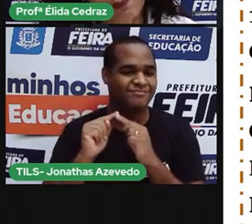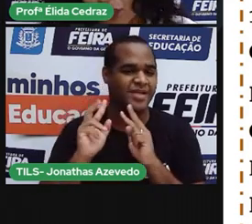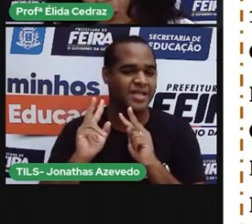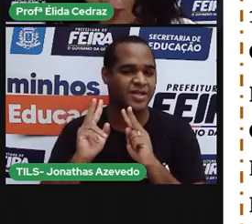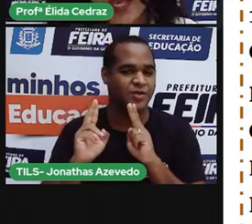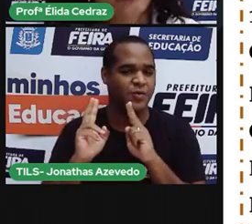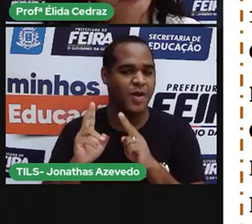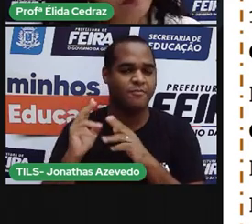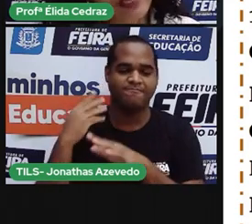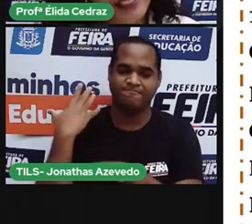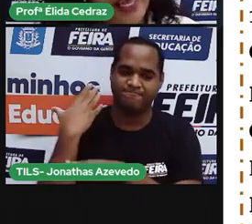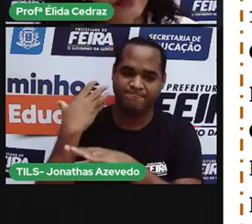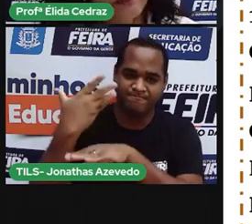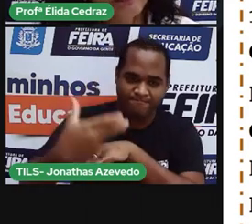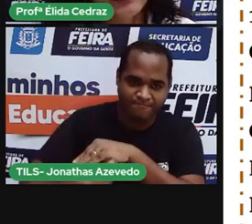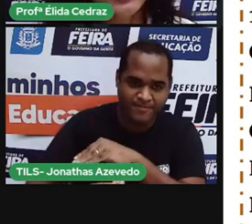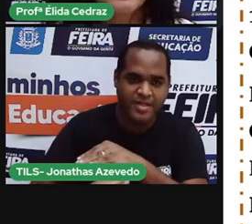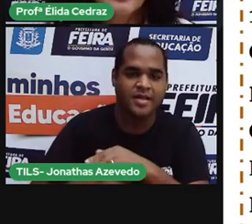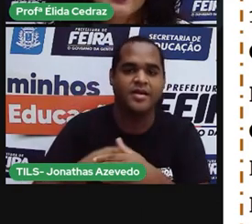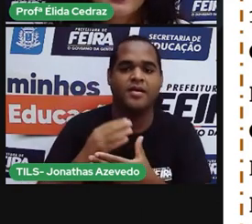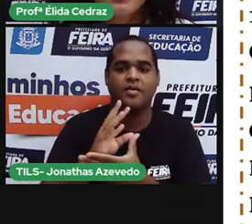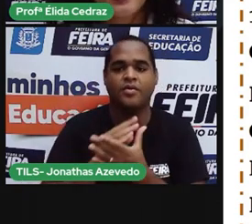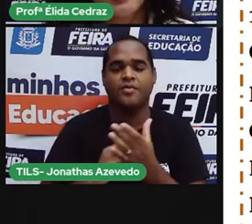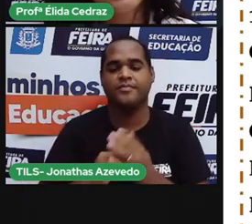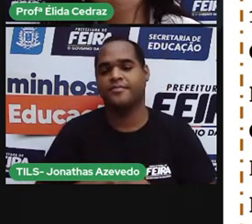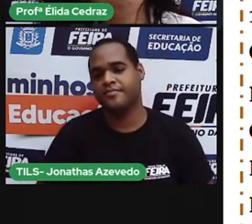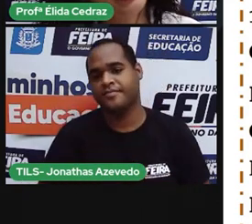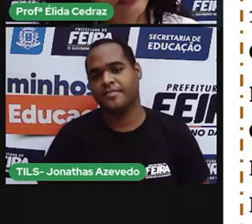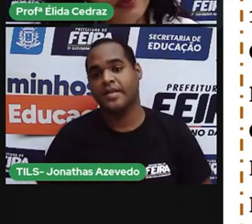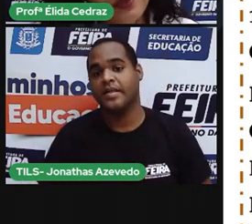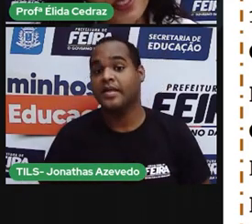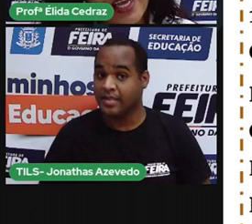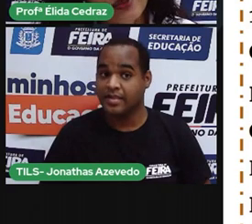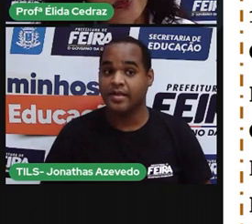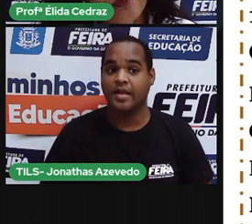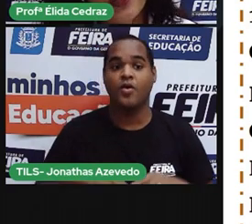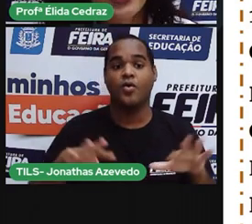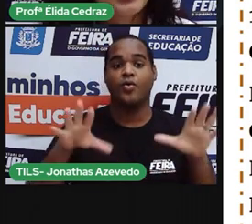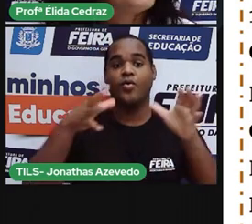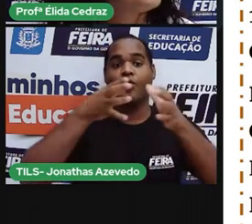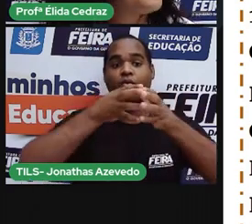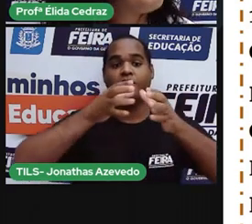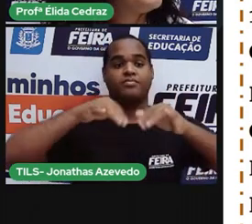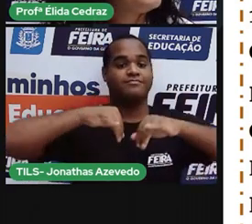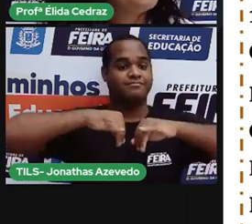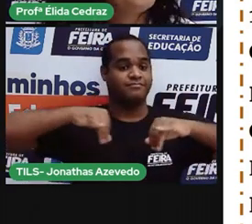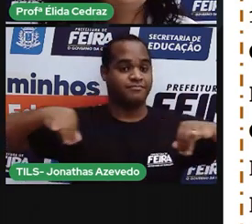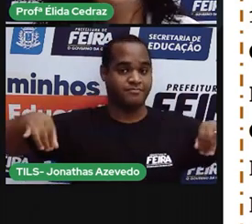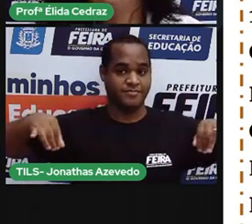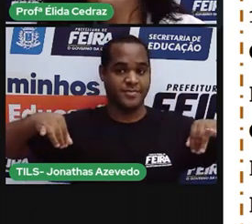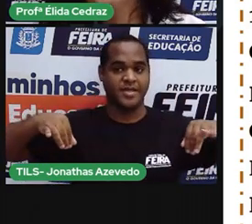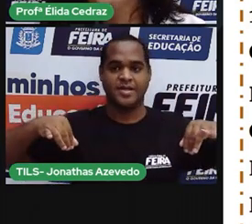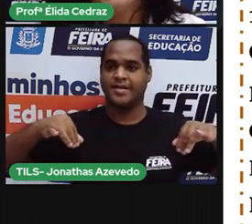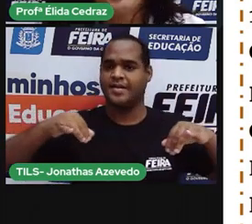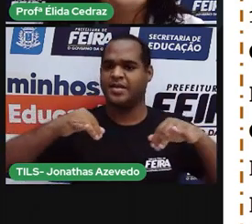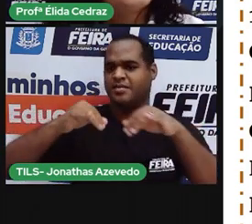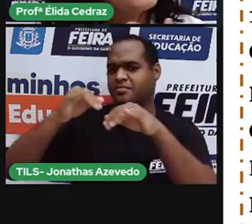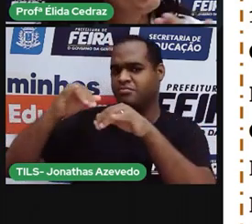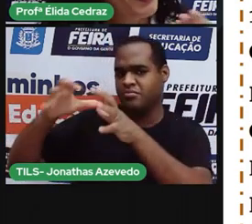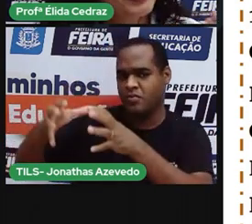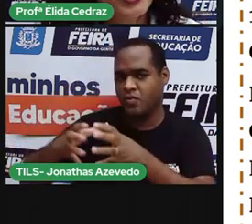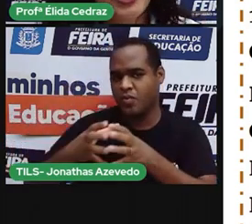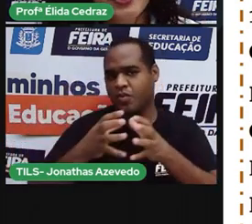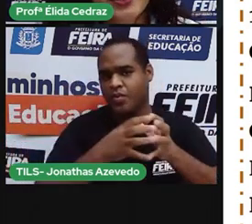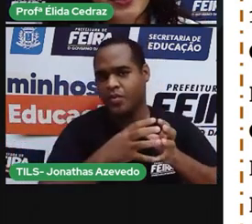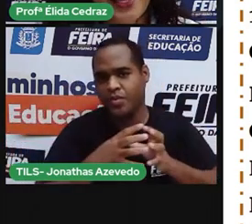que possuía no passado. Esse é o bando anunciador. Que junta bando de todas